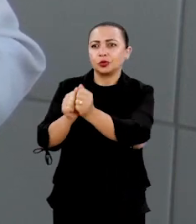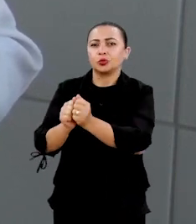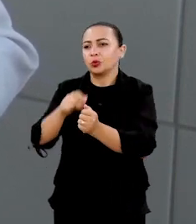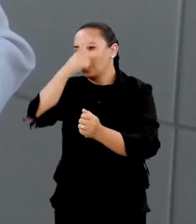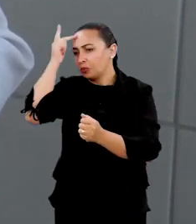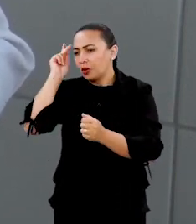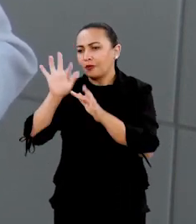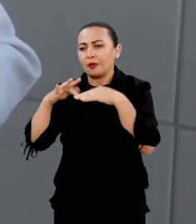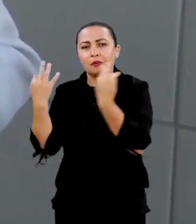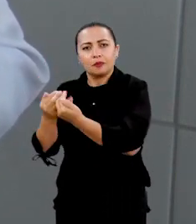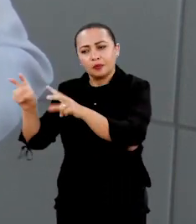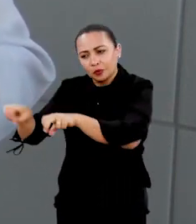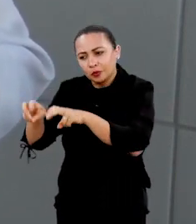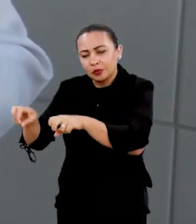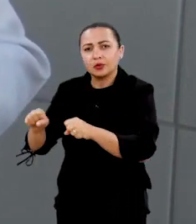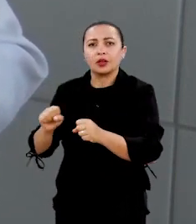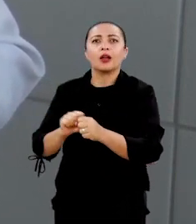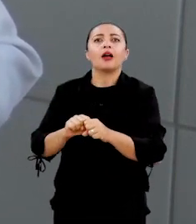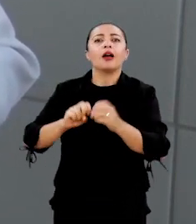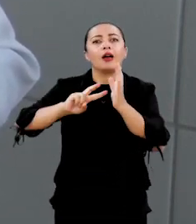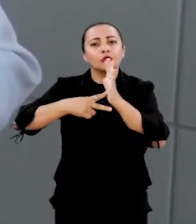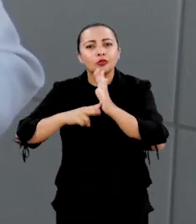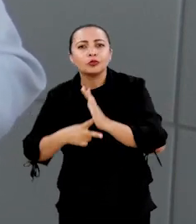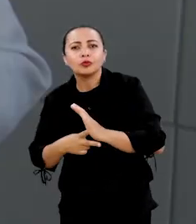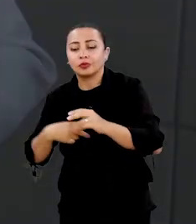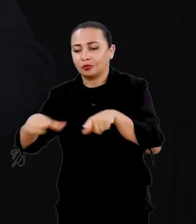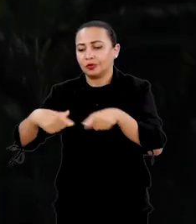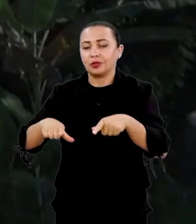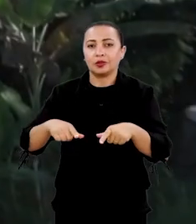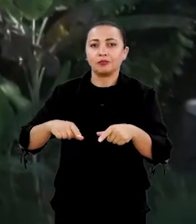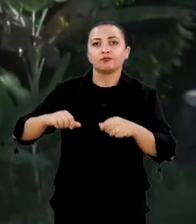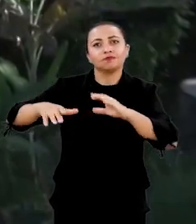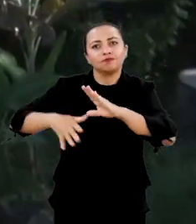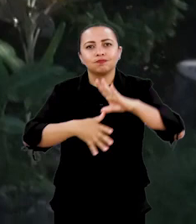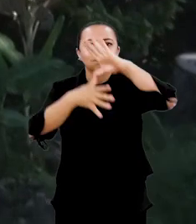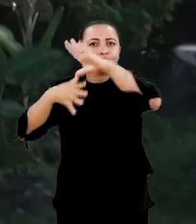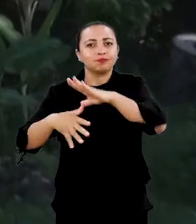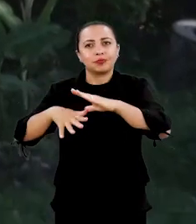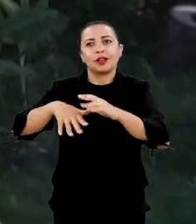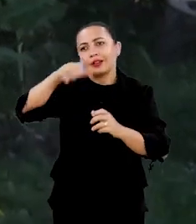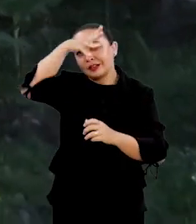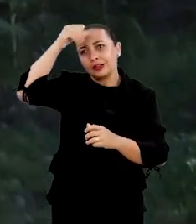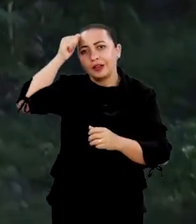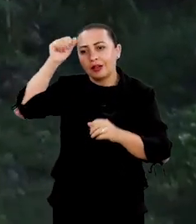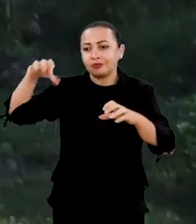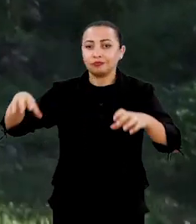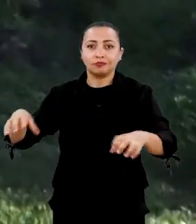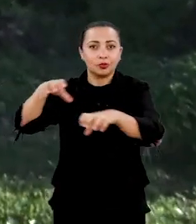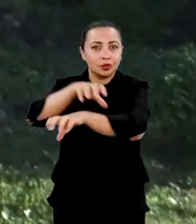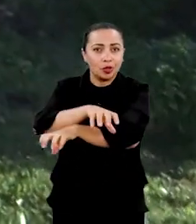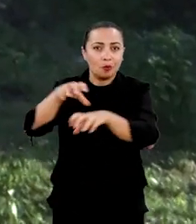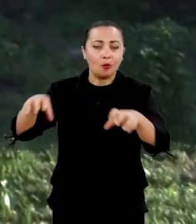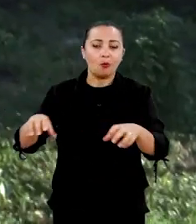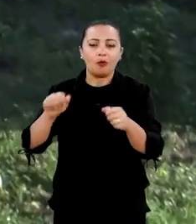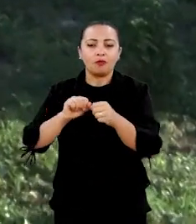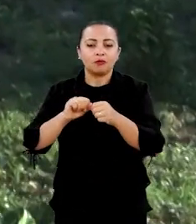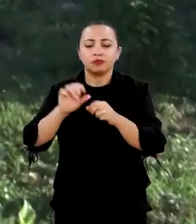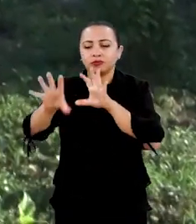os agricultores familiares, as associações que trabalham na Mata Atlântica, que trabalham na Cabruca,